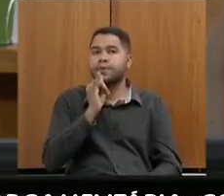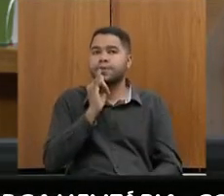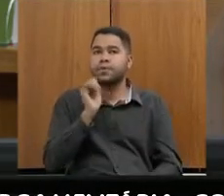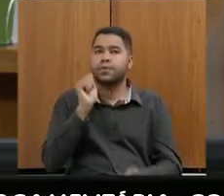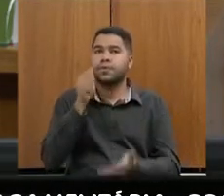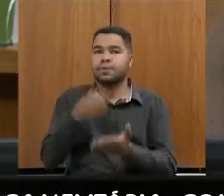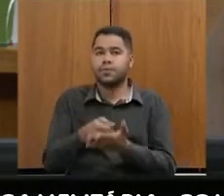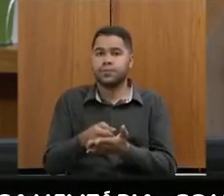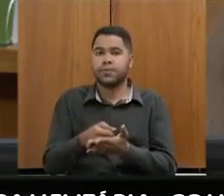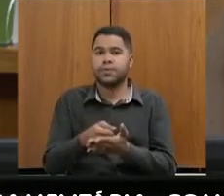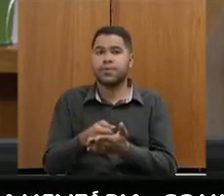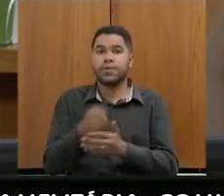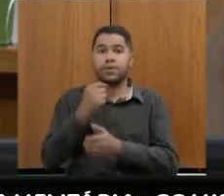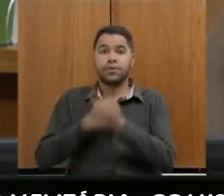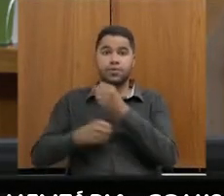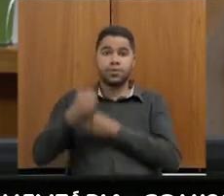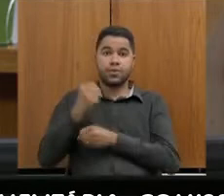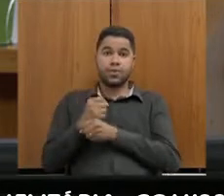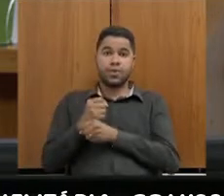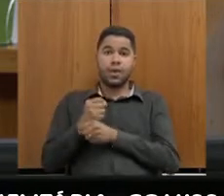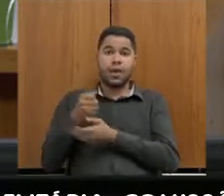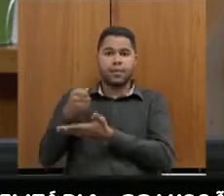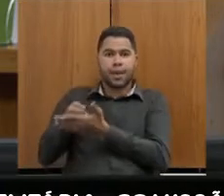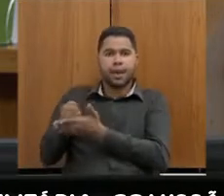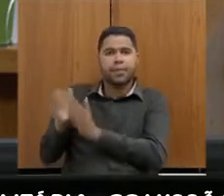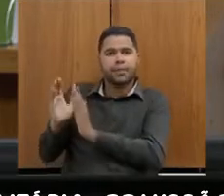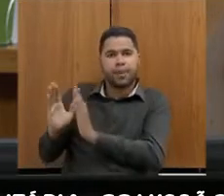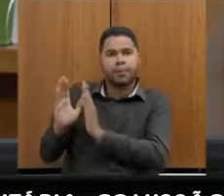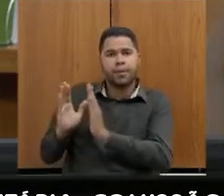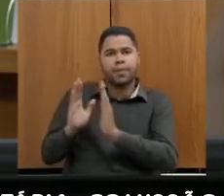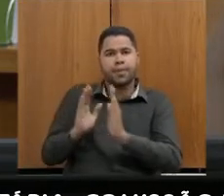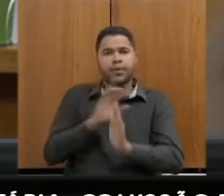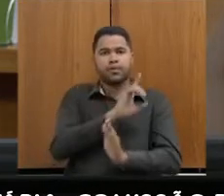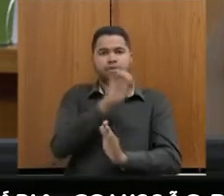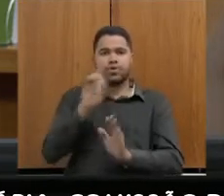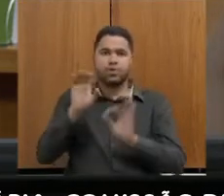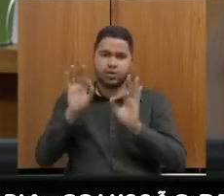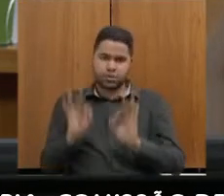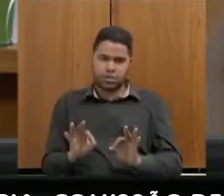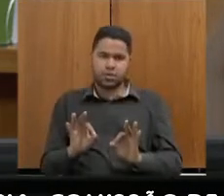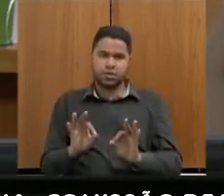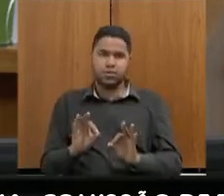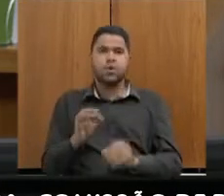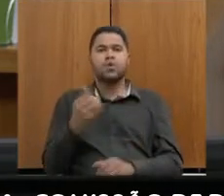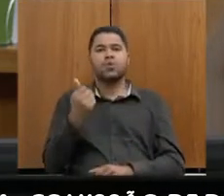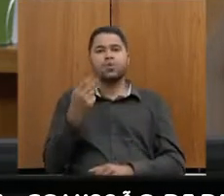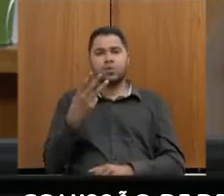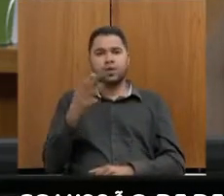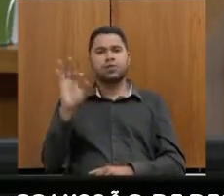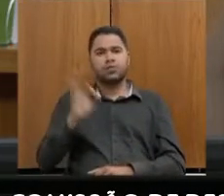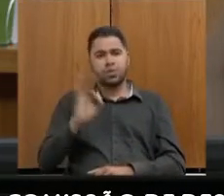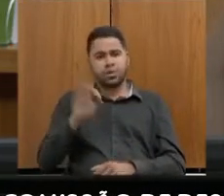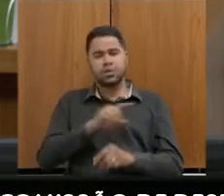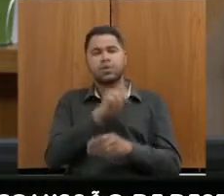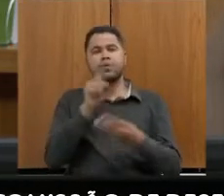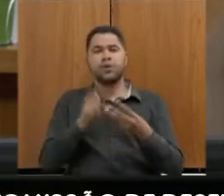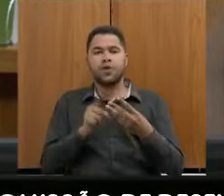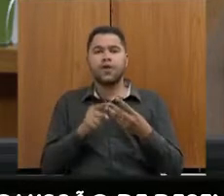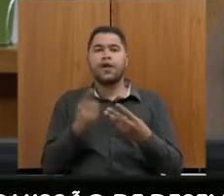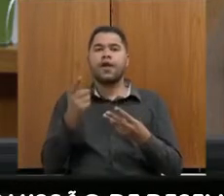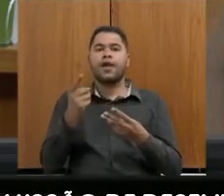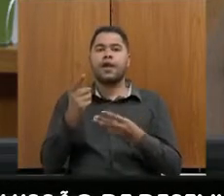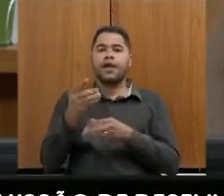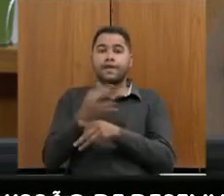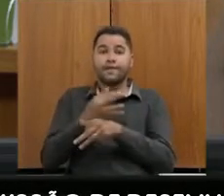no pagamento, no ano passado, na volta de pagar em dia, o salário do servidor pagar o décimo terceiro, iniciar o pagamento de férias-prêmio,